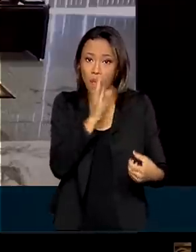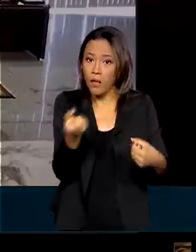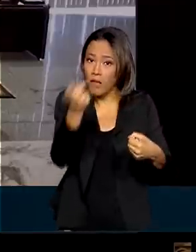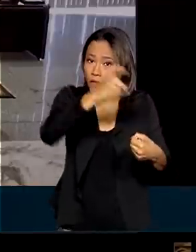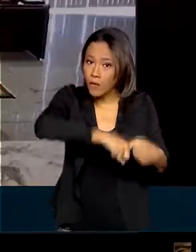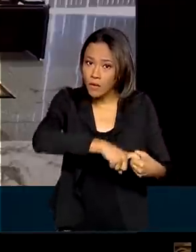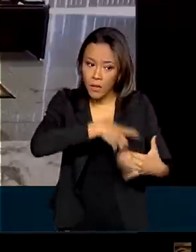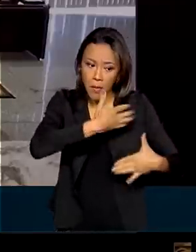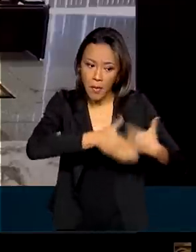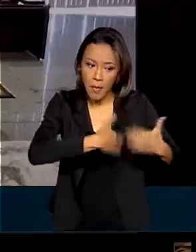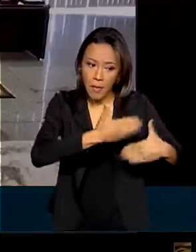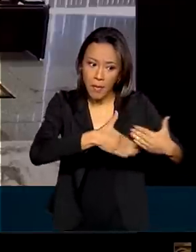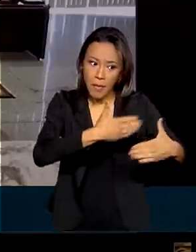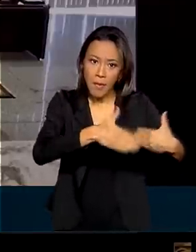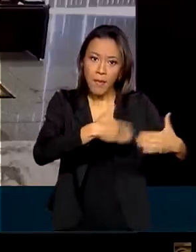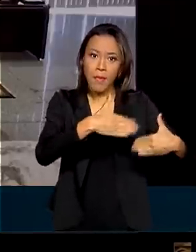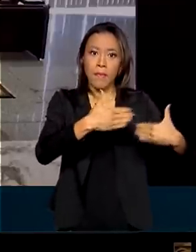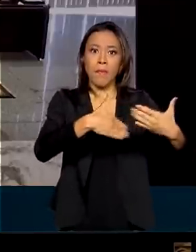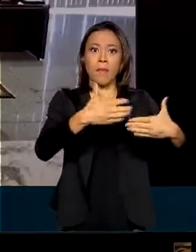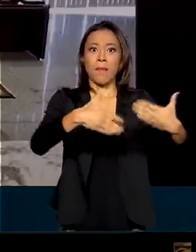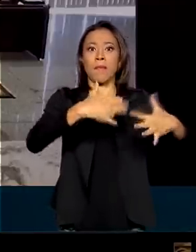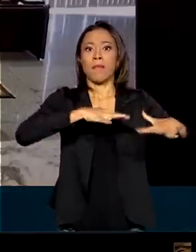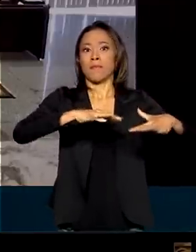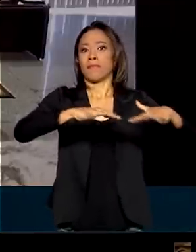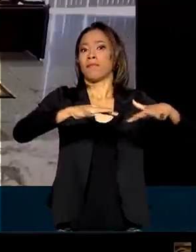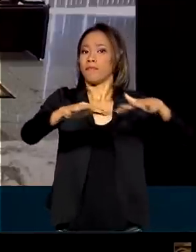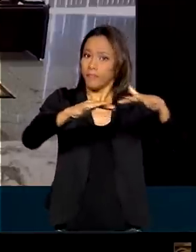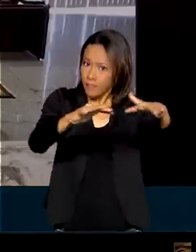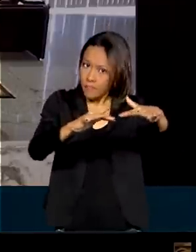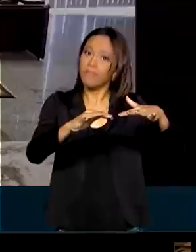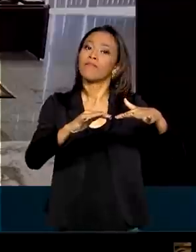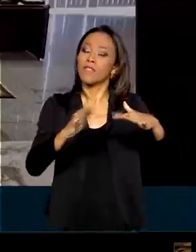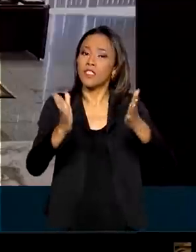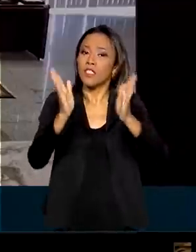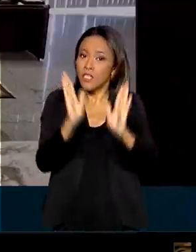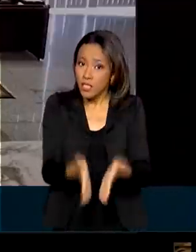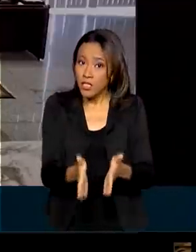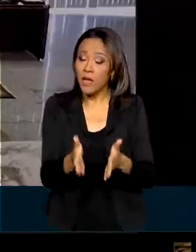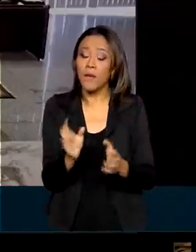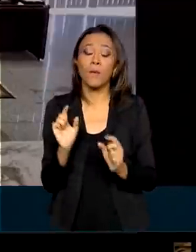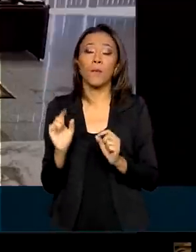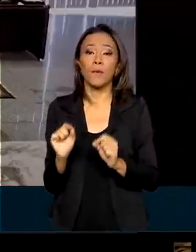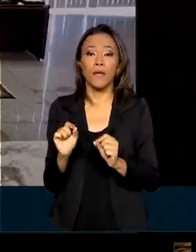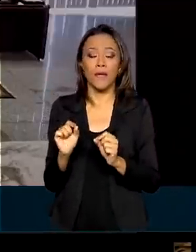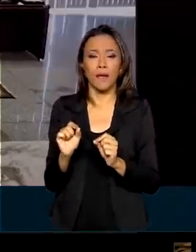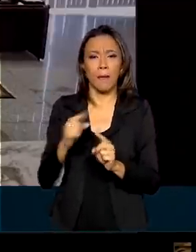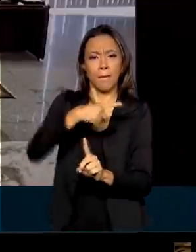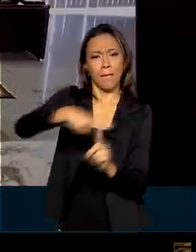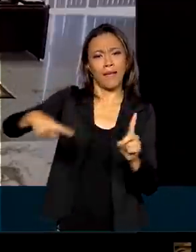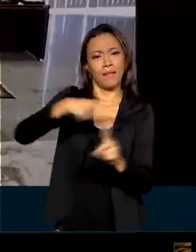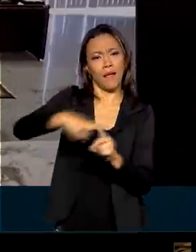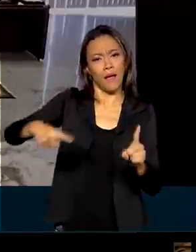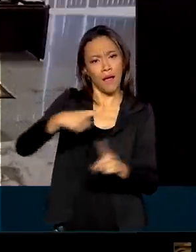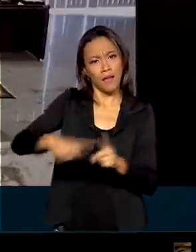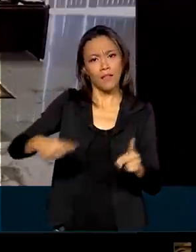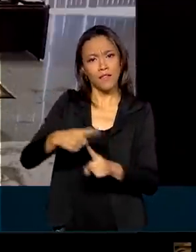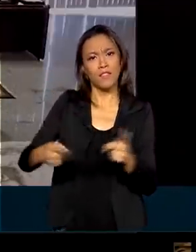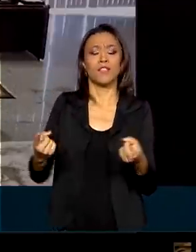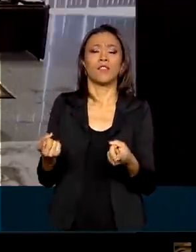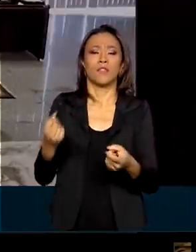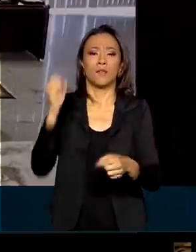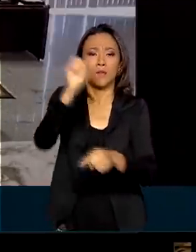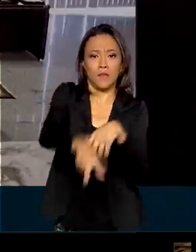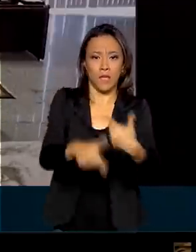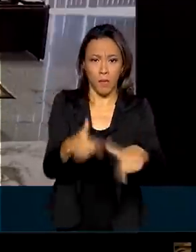preservou os sinais vitais da economia e já recuperou a metade dos empregos destruídos